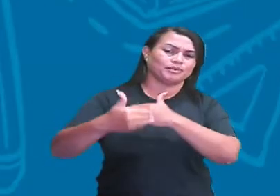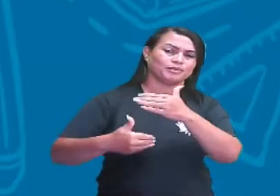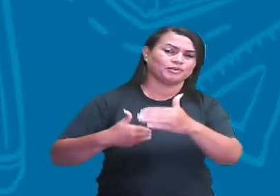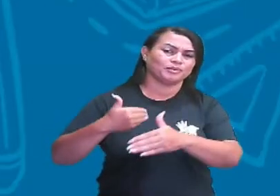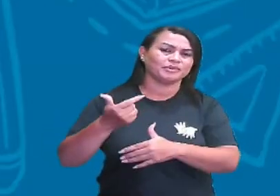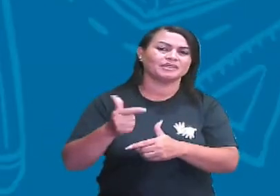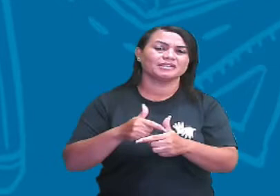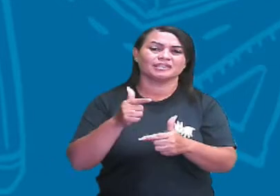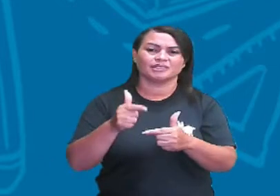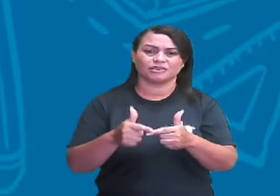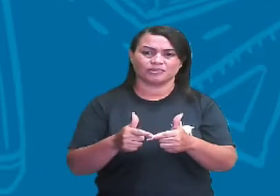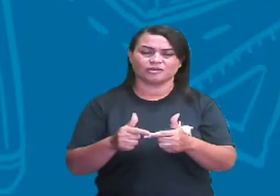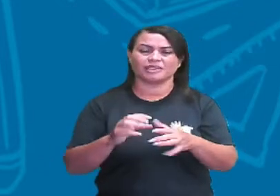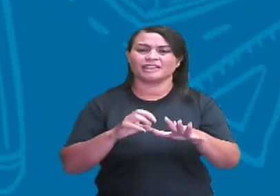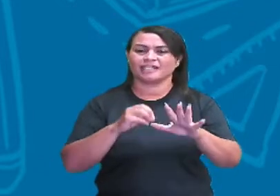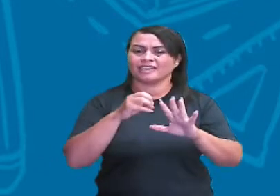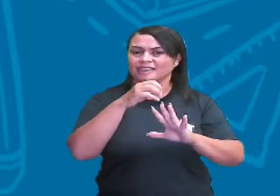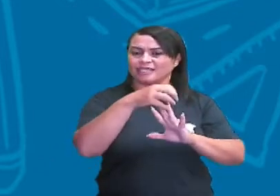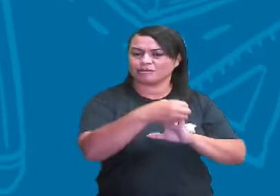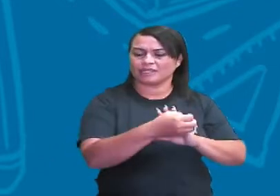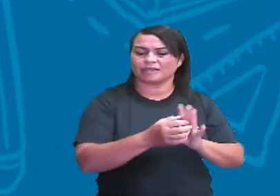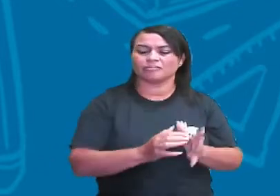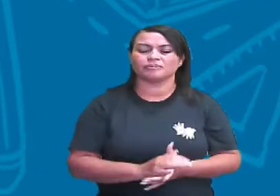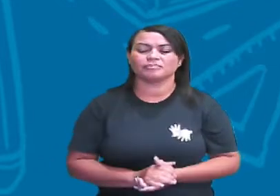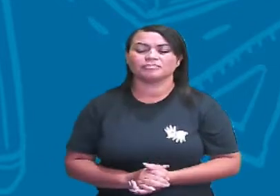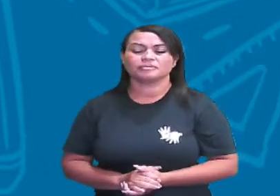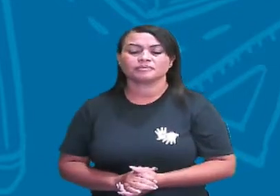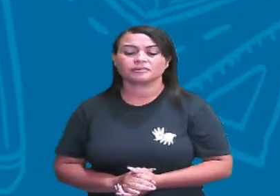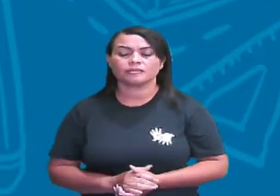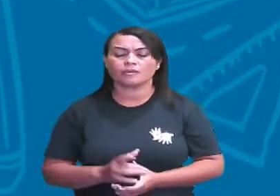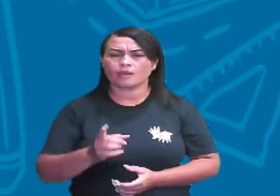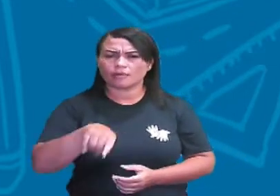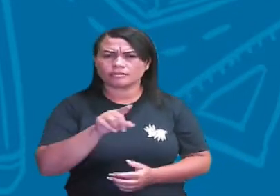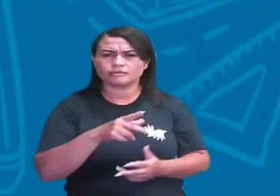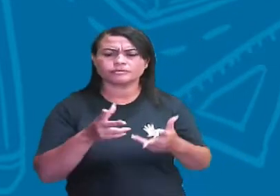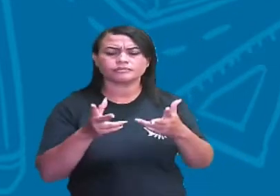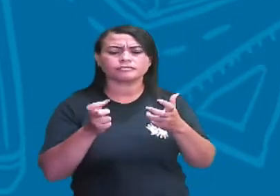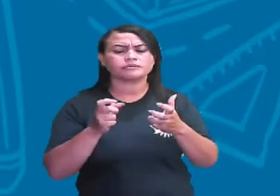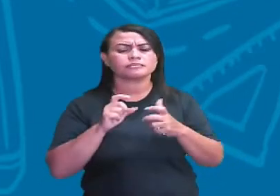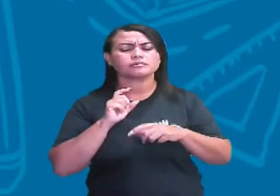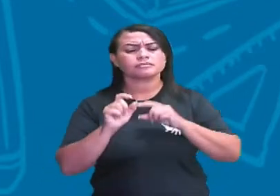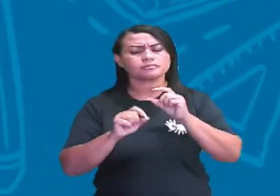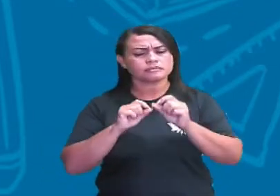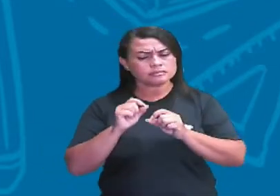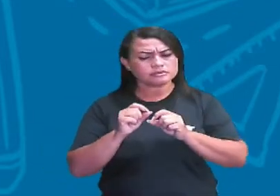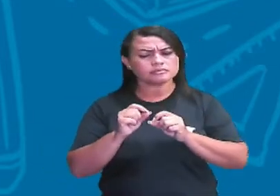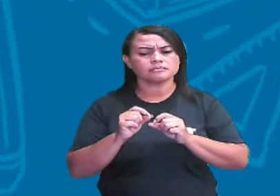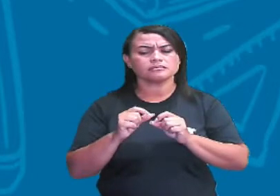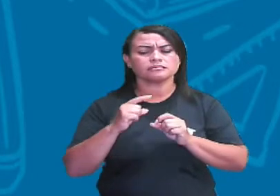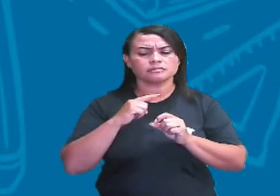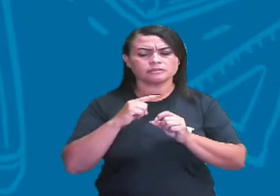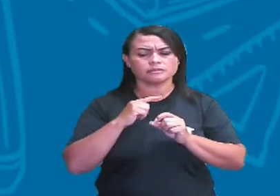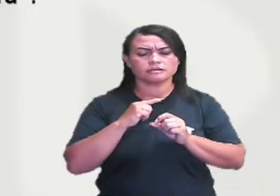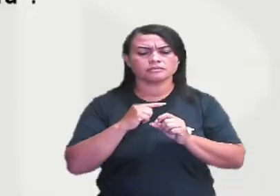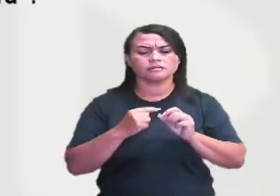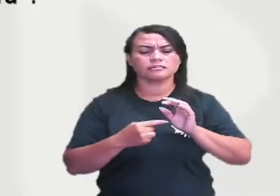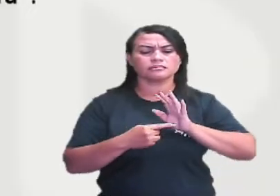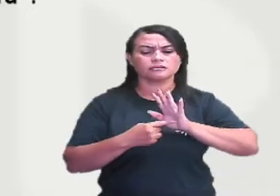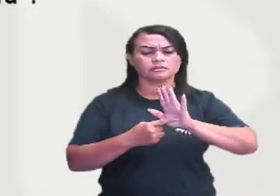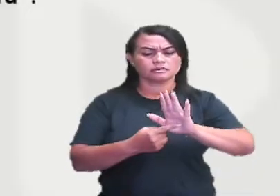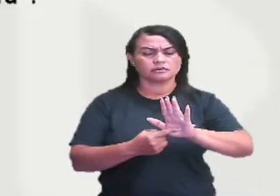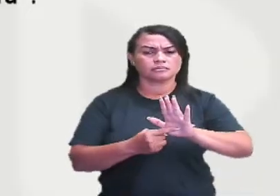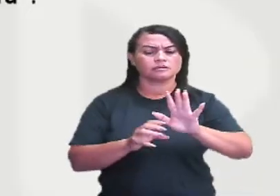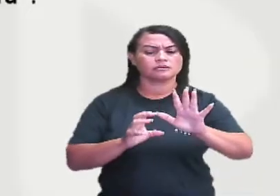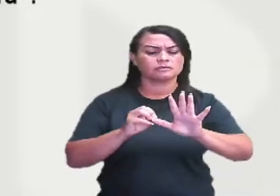cadeia alimentar, tá certo? Você percebeu que quando representamos uma cadeia